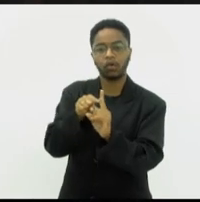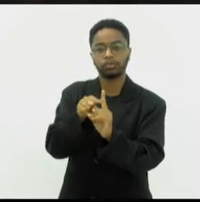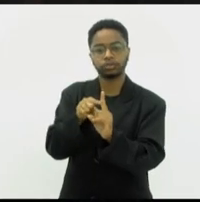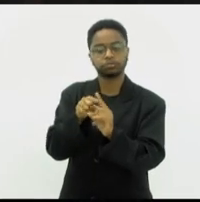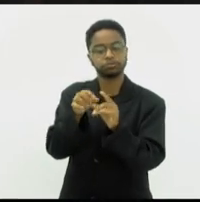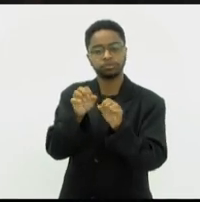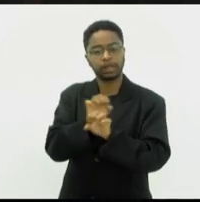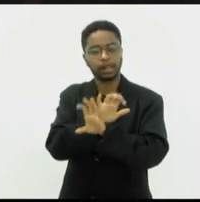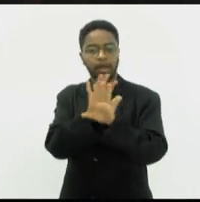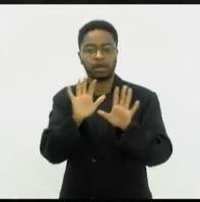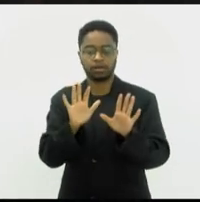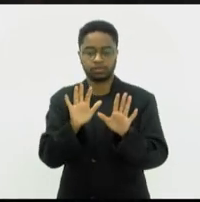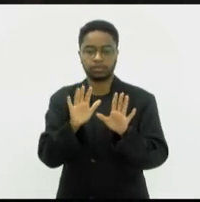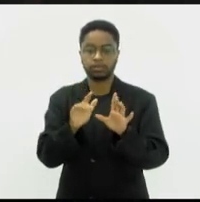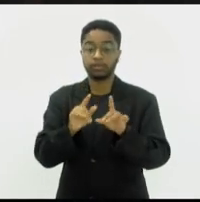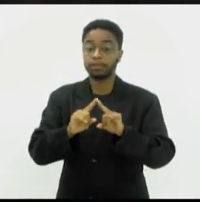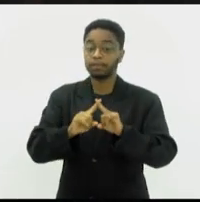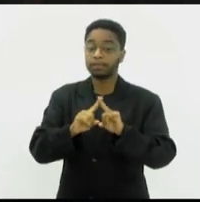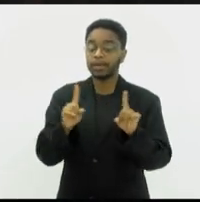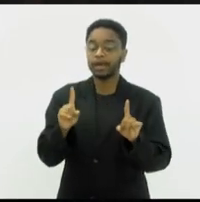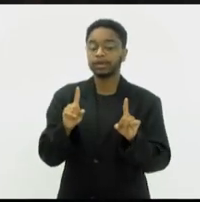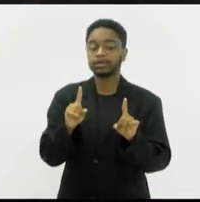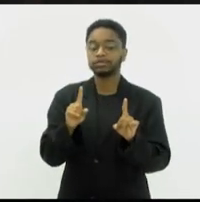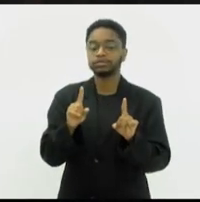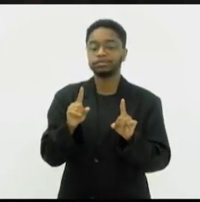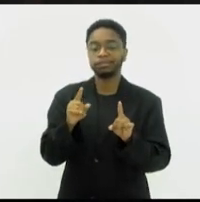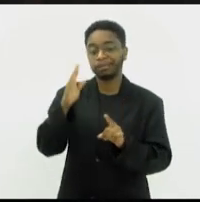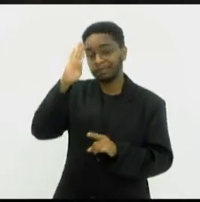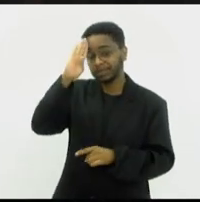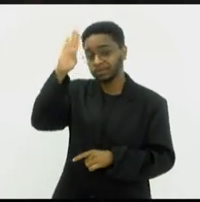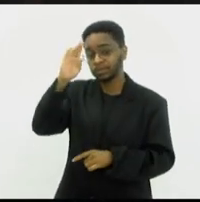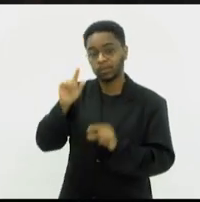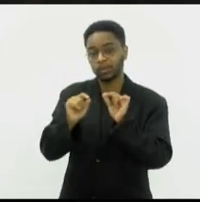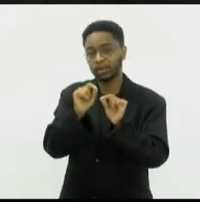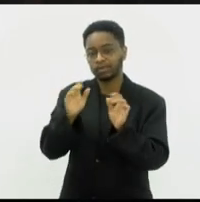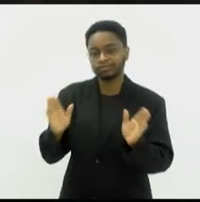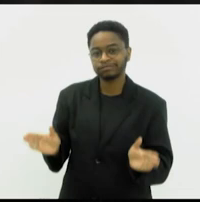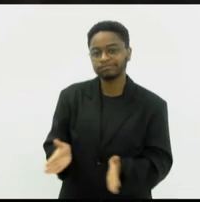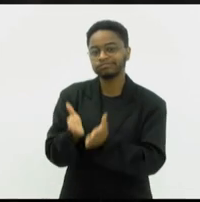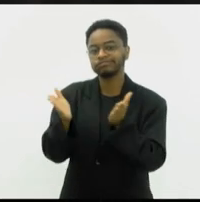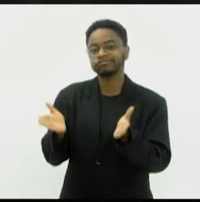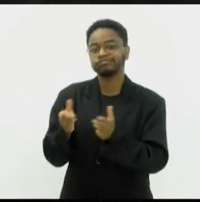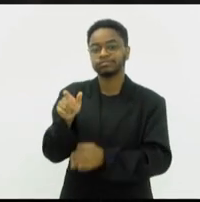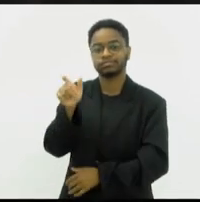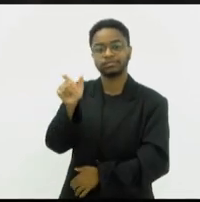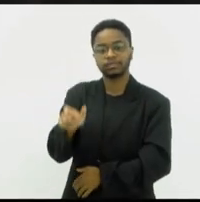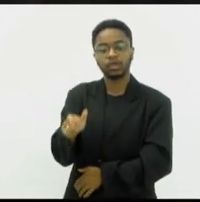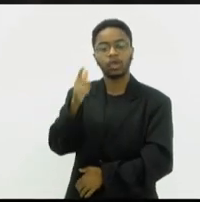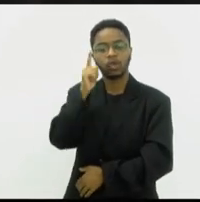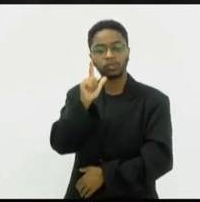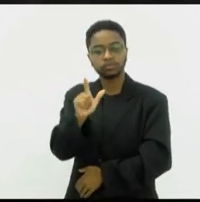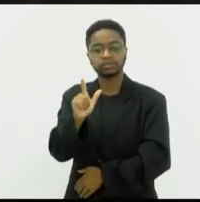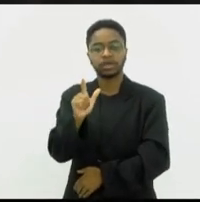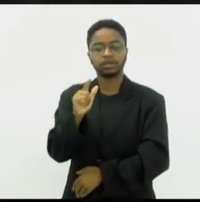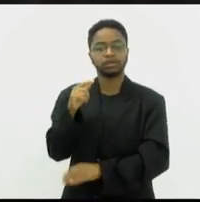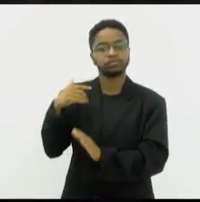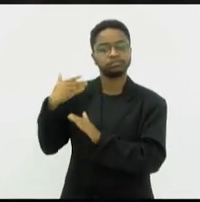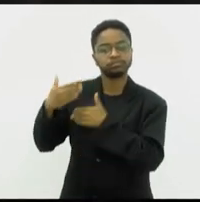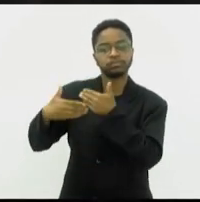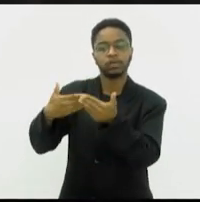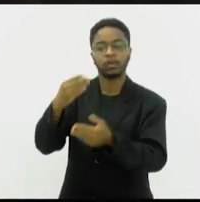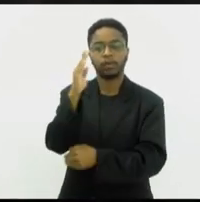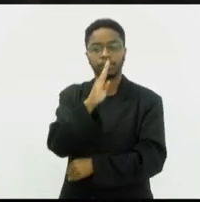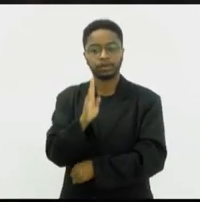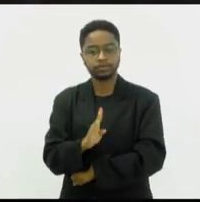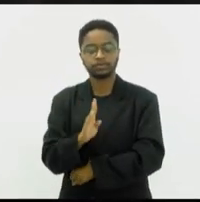nítidos, mas postar mais ainda, que através disso é que o Brasil vai crescer, se